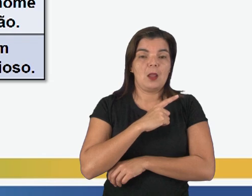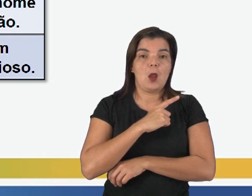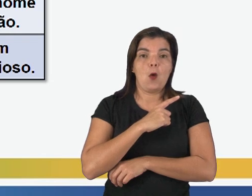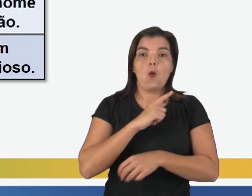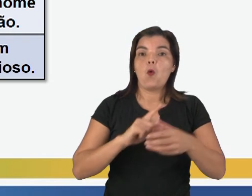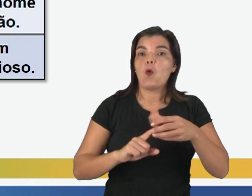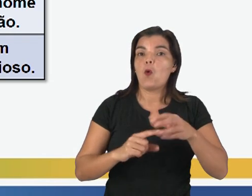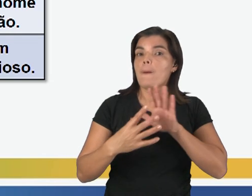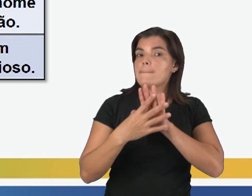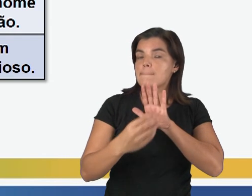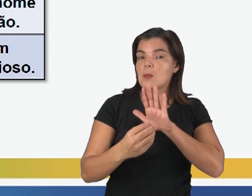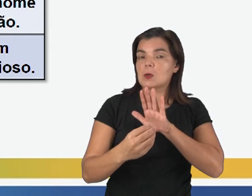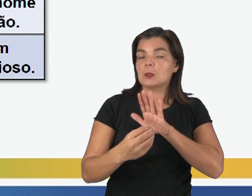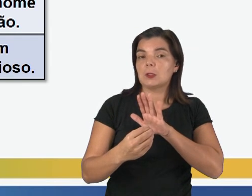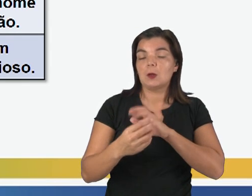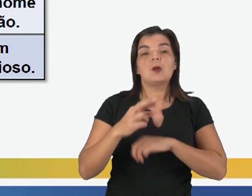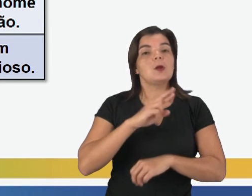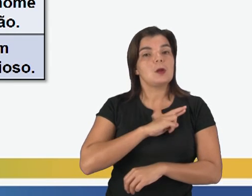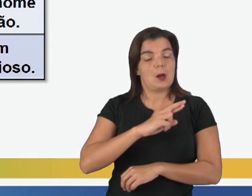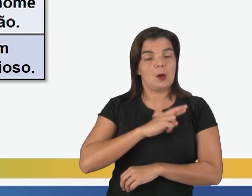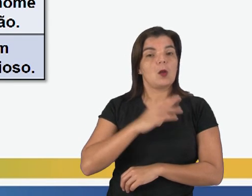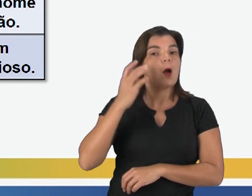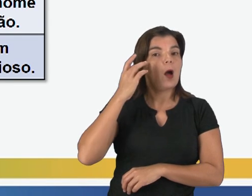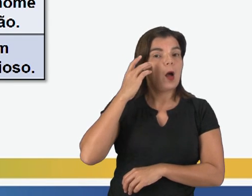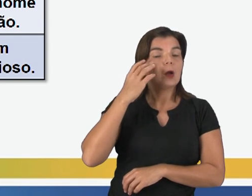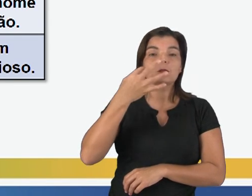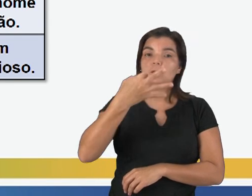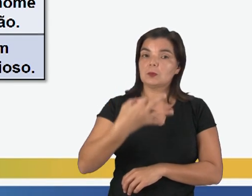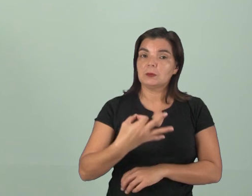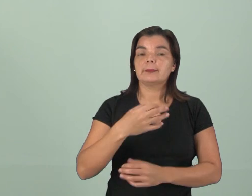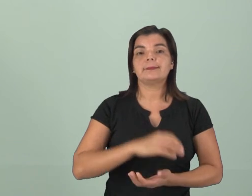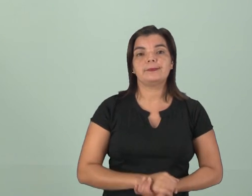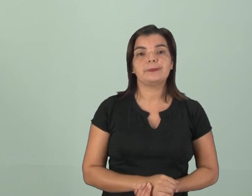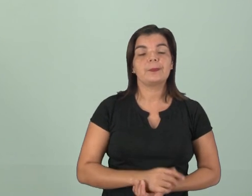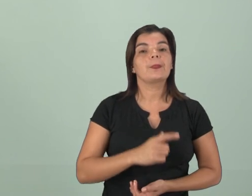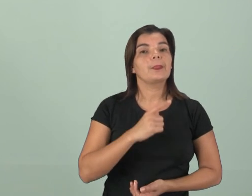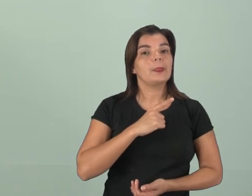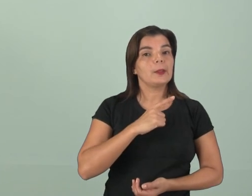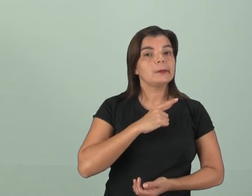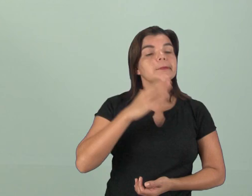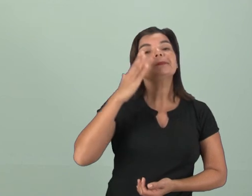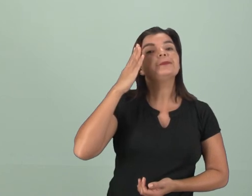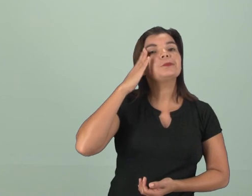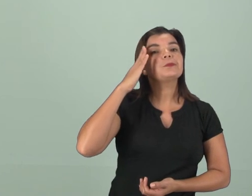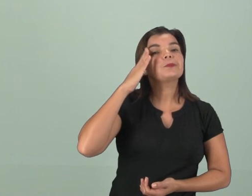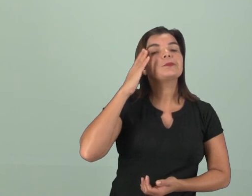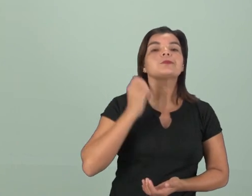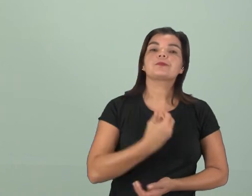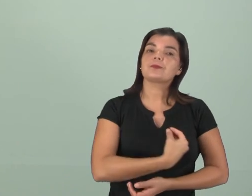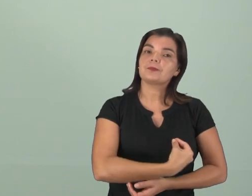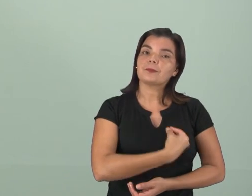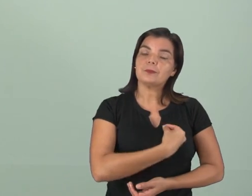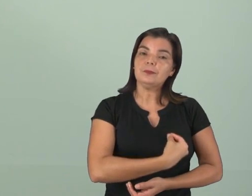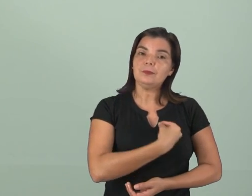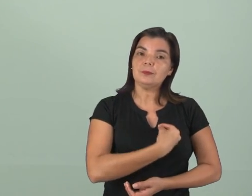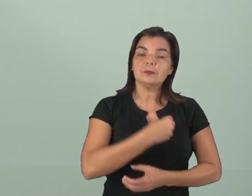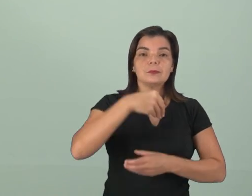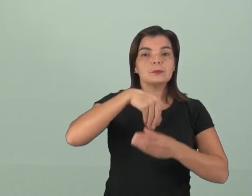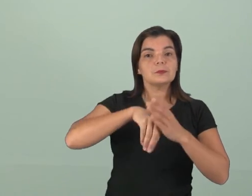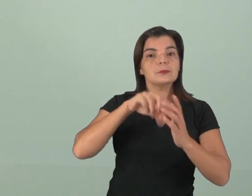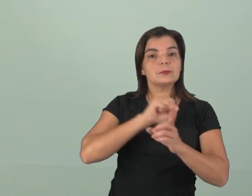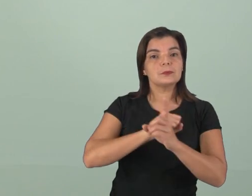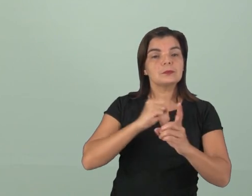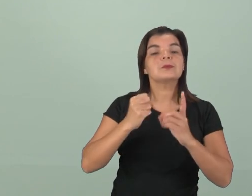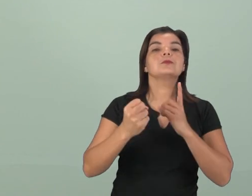feição, modelo que a nossa religião acha que é o modelo certo. Temos que entender a convivência nossa dentro da